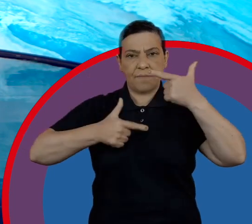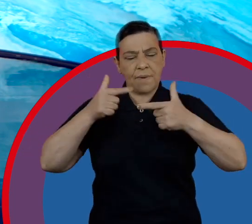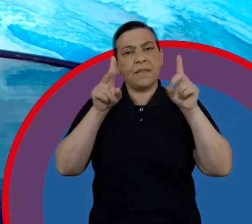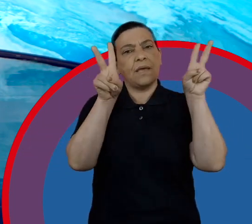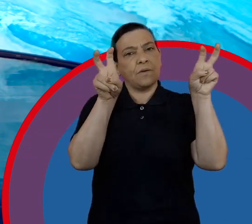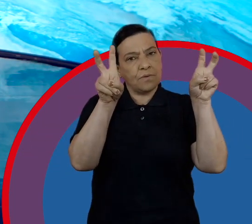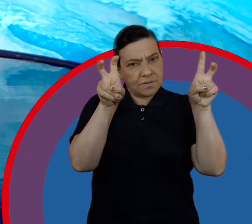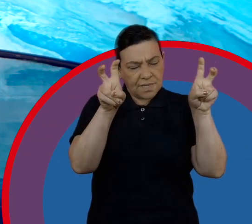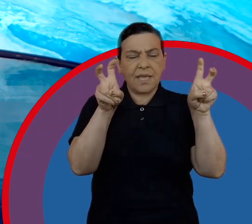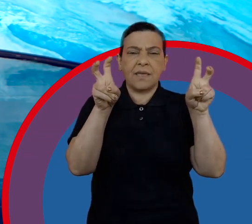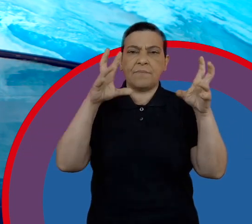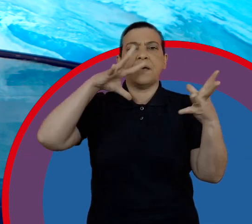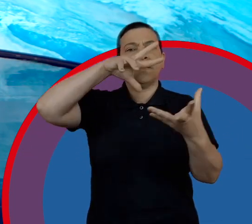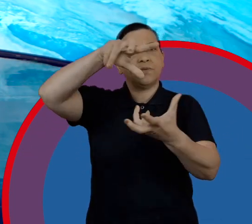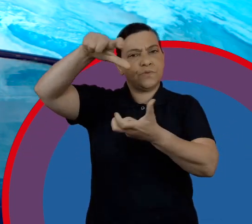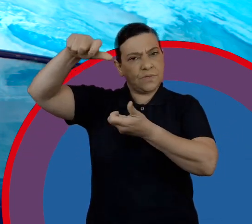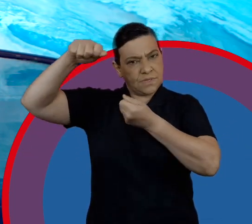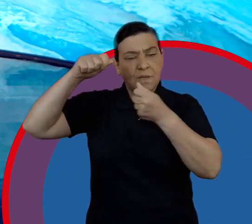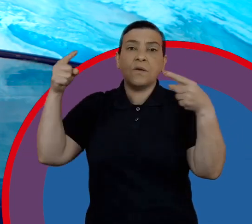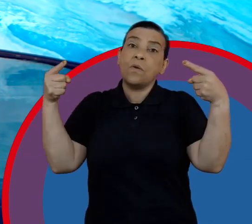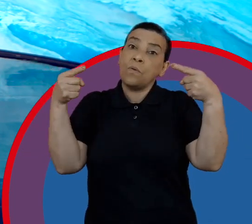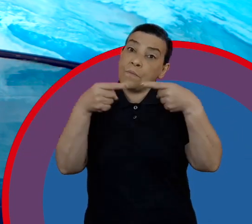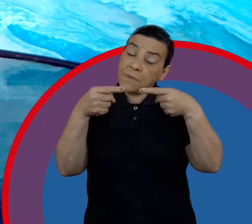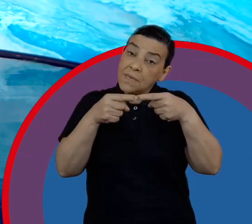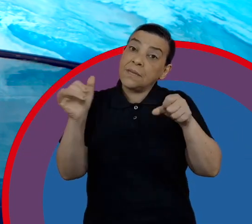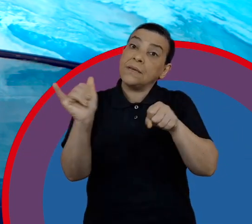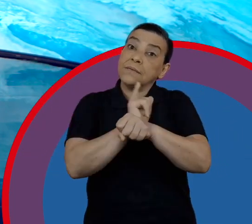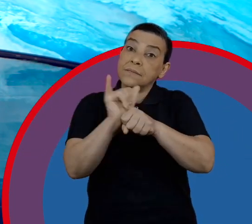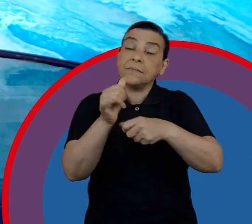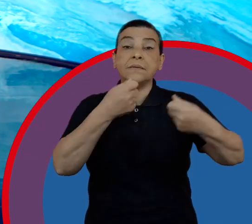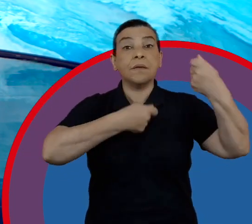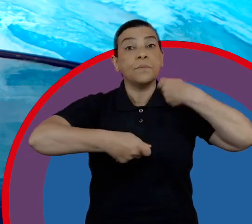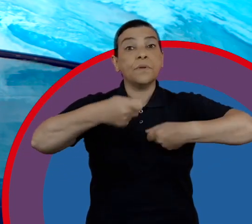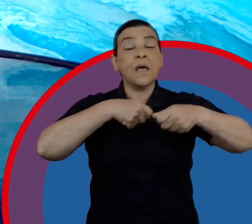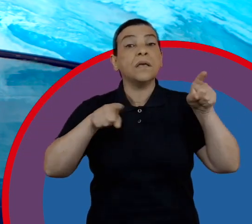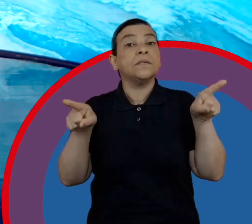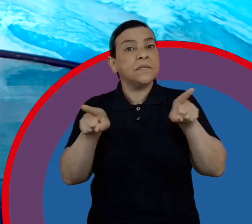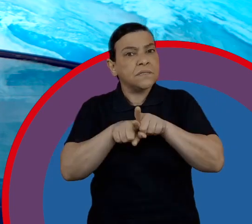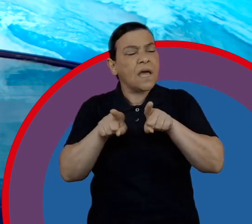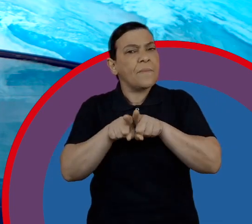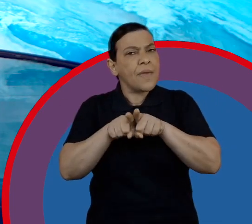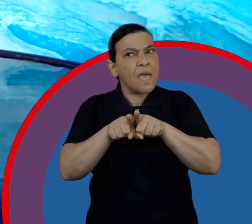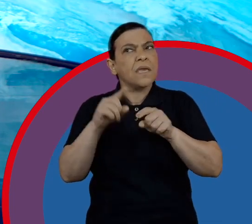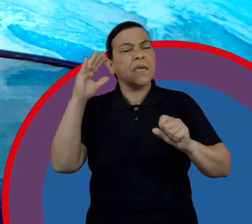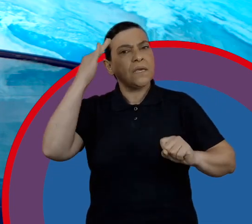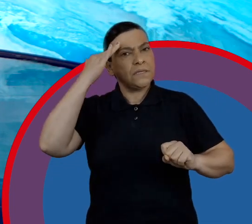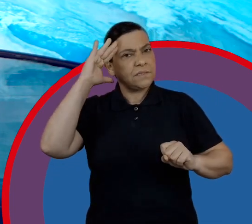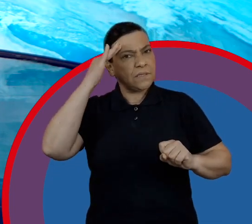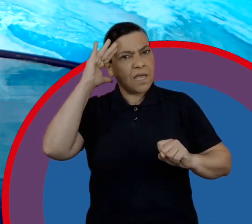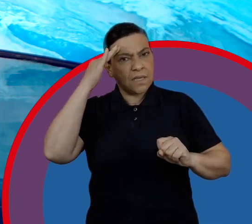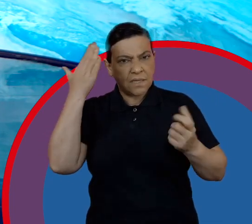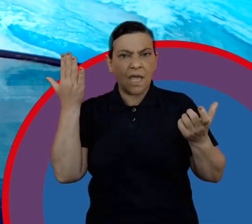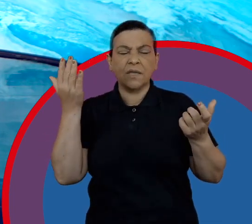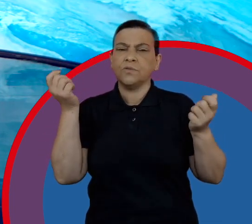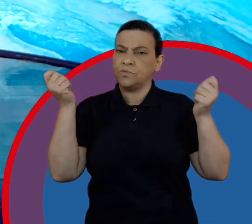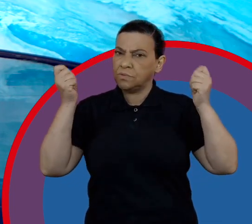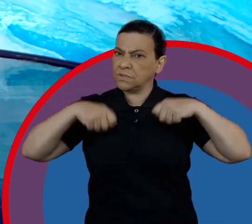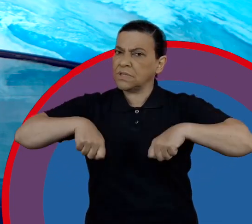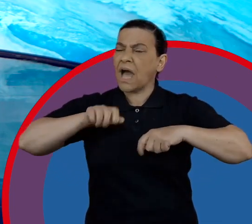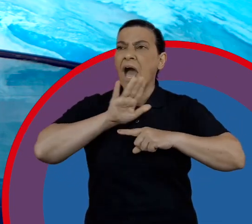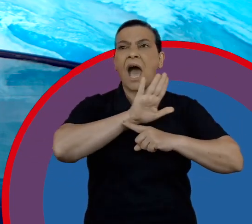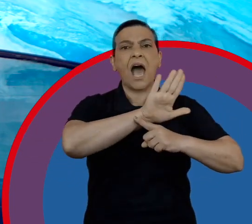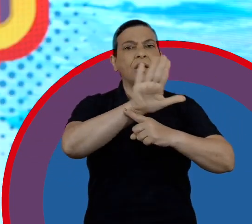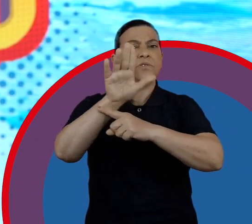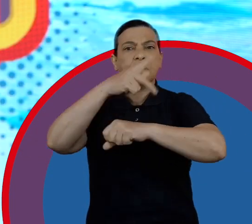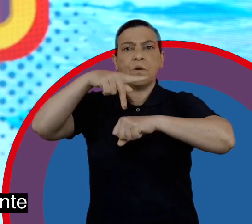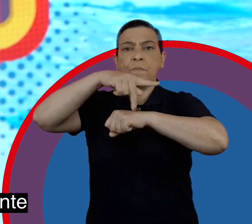a sustentabilidade como sendo um pilar, não só de estratégia para o negócio, mas também entendendo o seu potencial de transformação